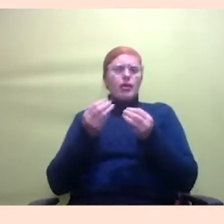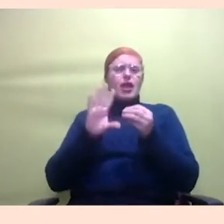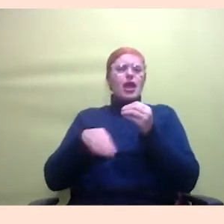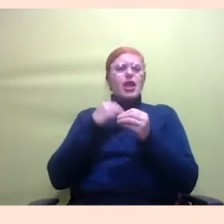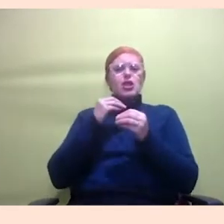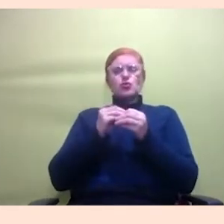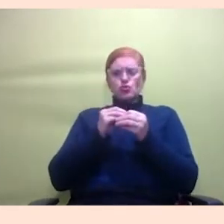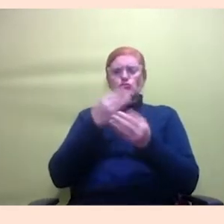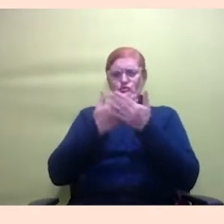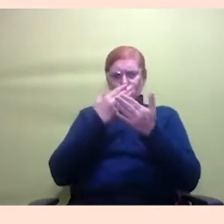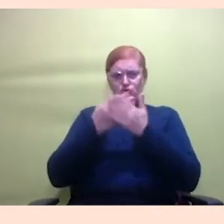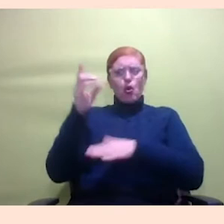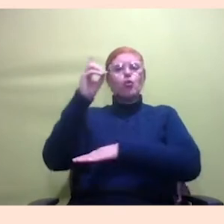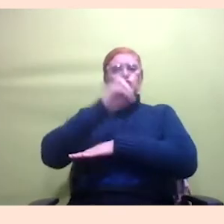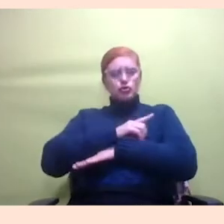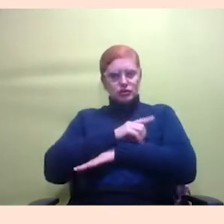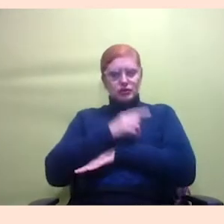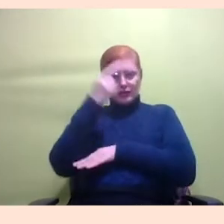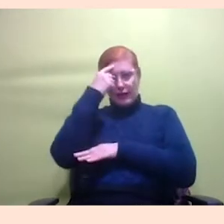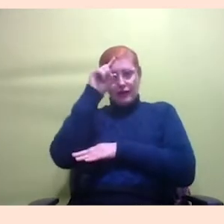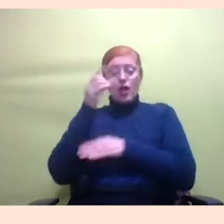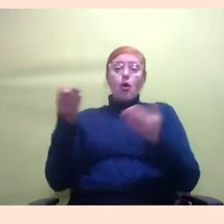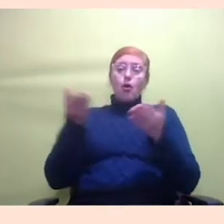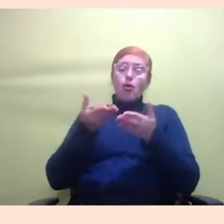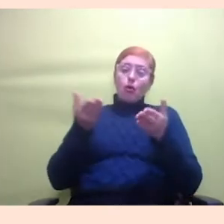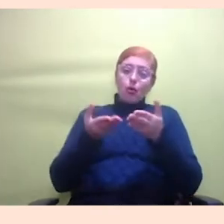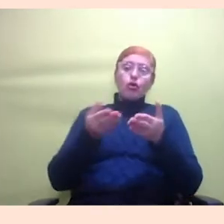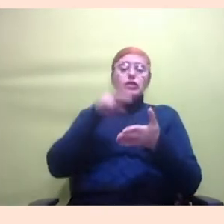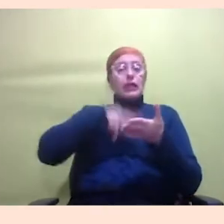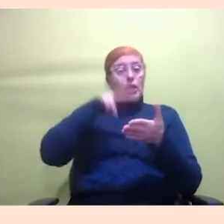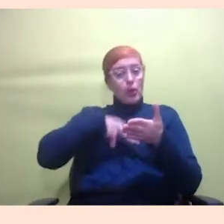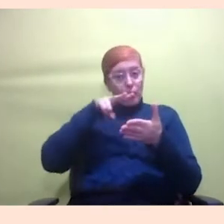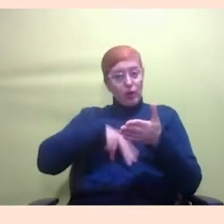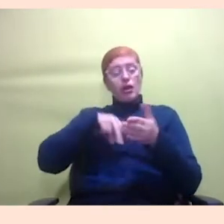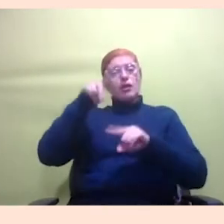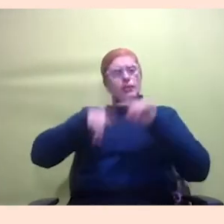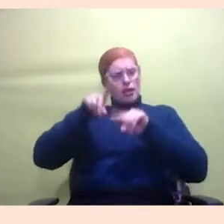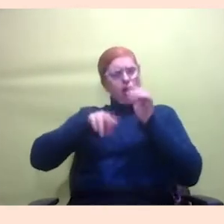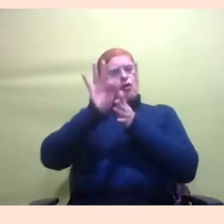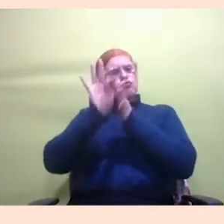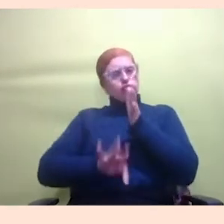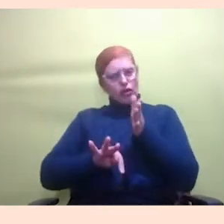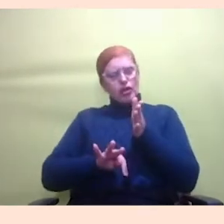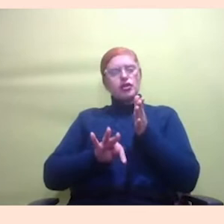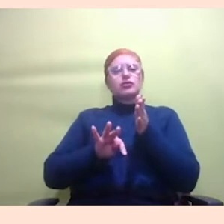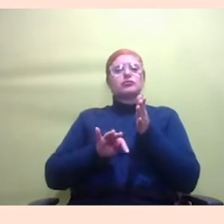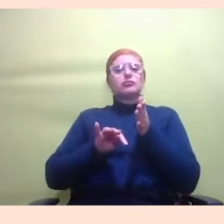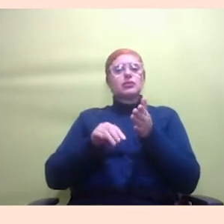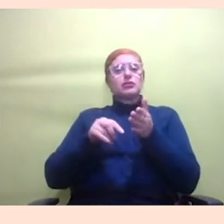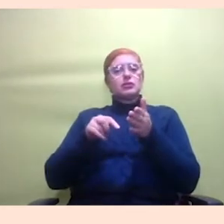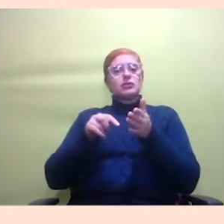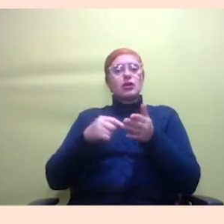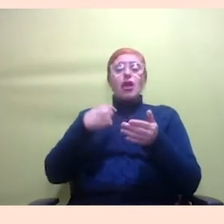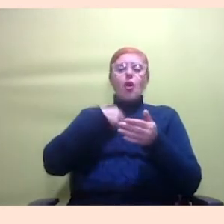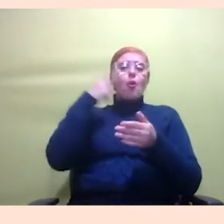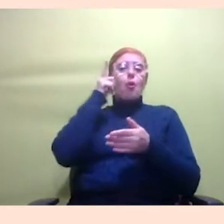a ideia é que elas possam dizer por exemplo hoje eu li tal material e a partir desse material eu consegui vislumbrar tal